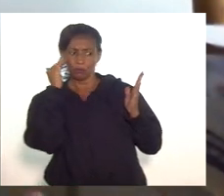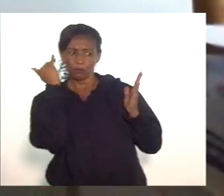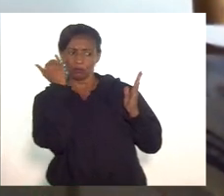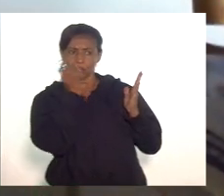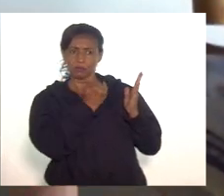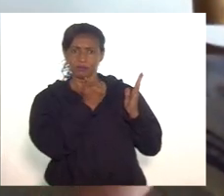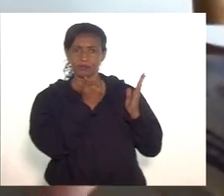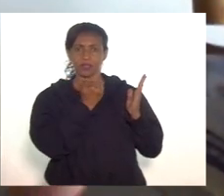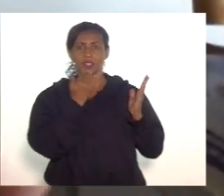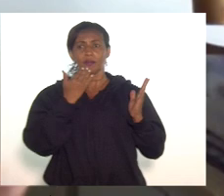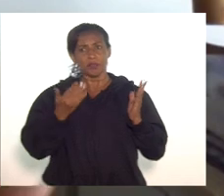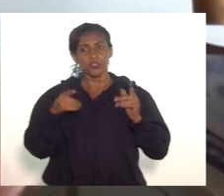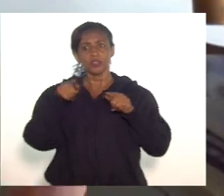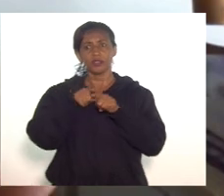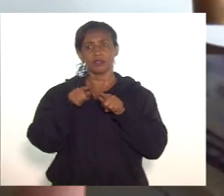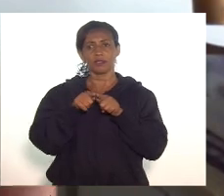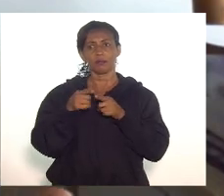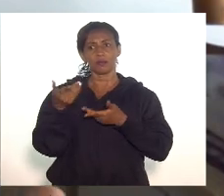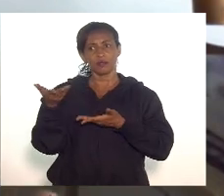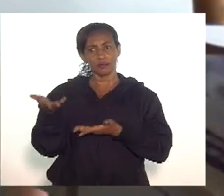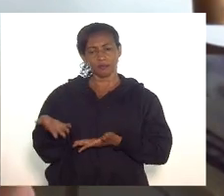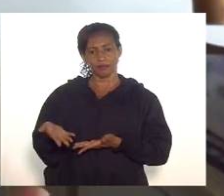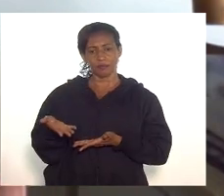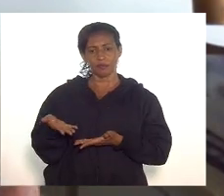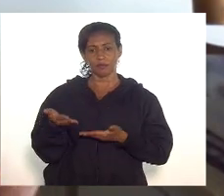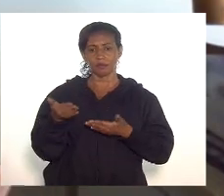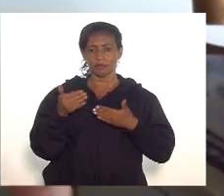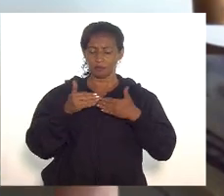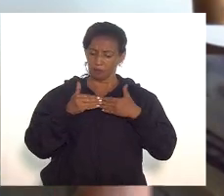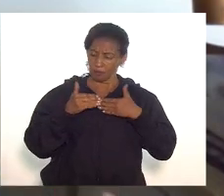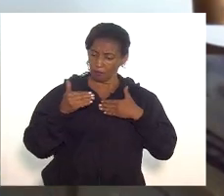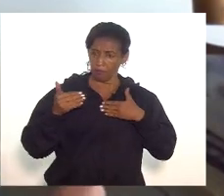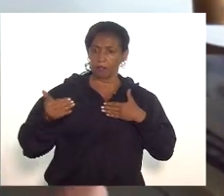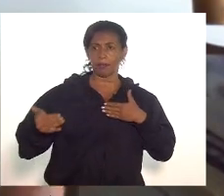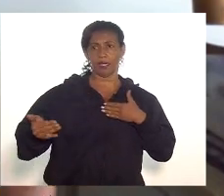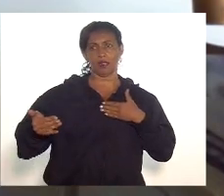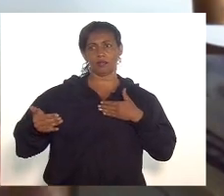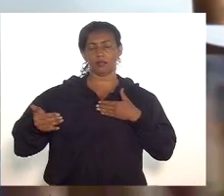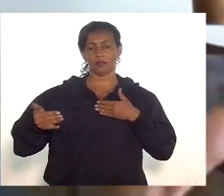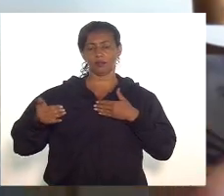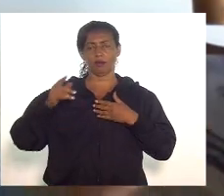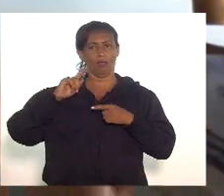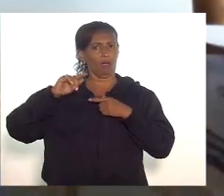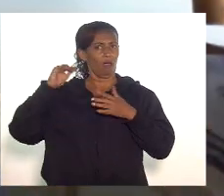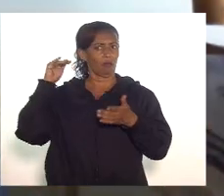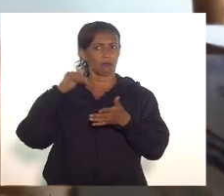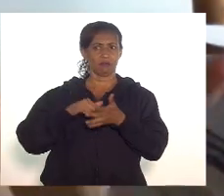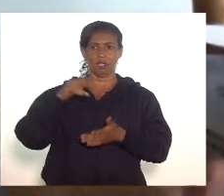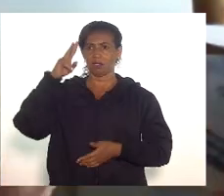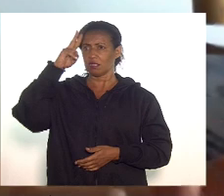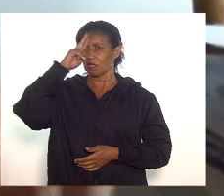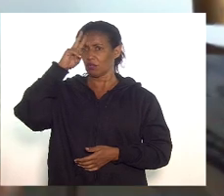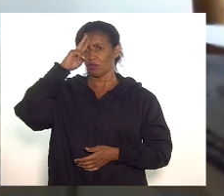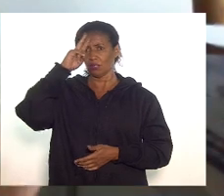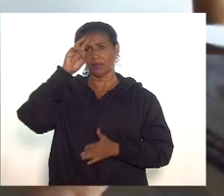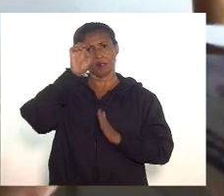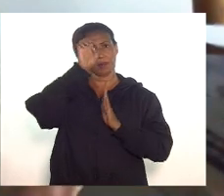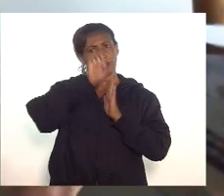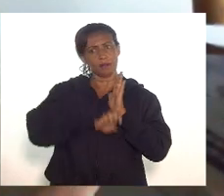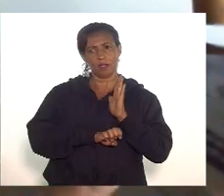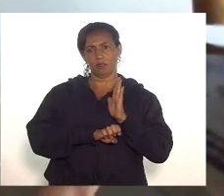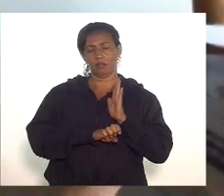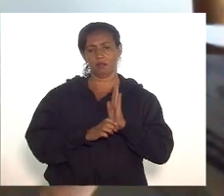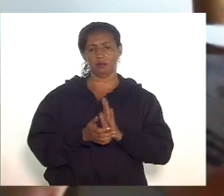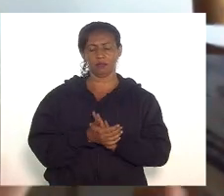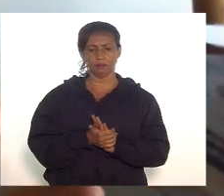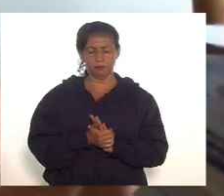pediria também a vossa excelência que abrisse prazo até segunda-feira para receber emenda. Porque